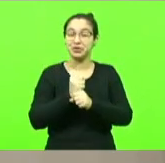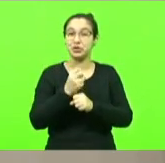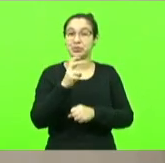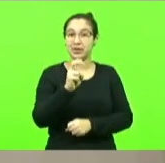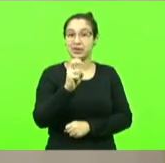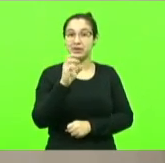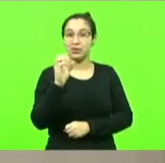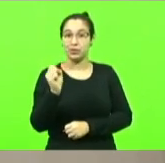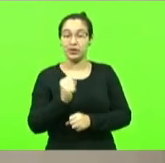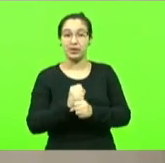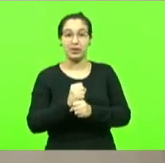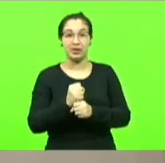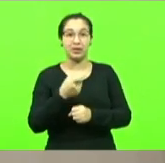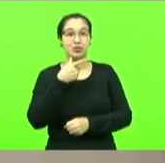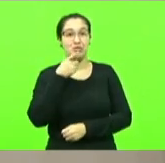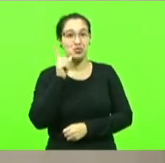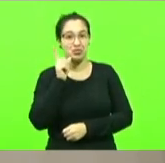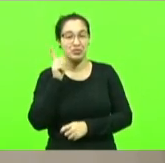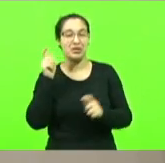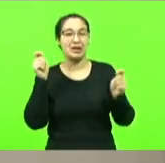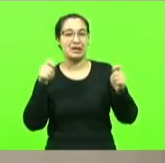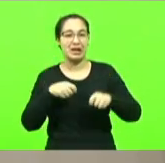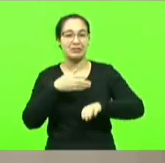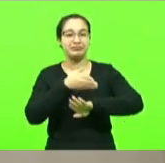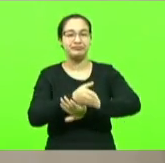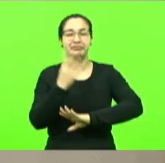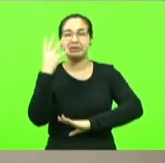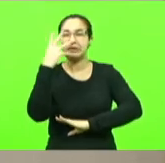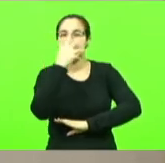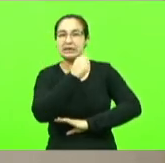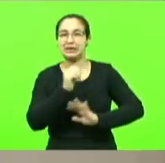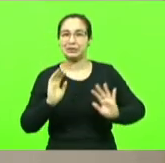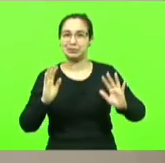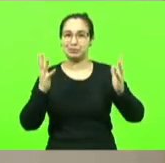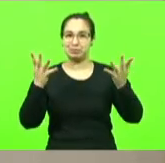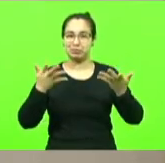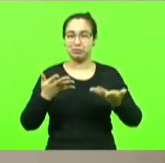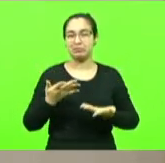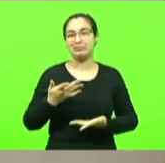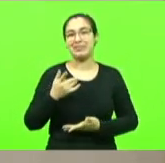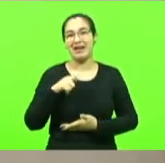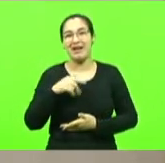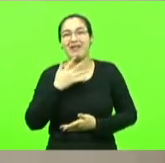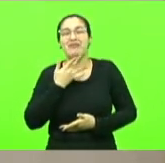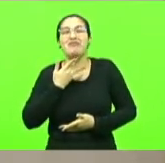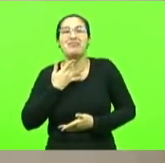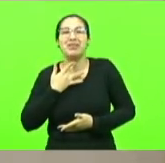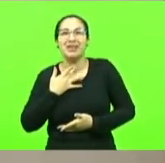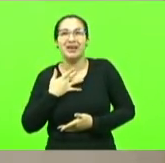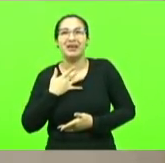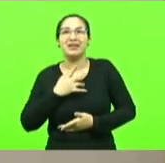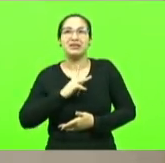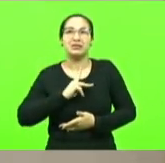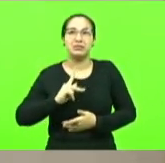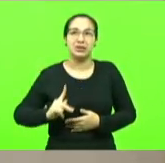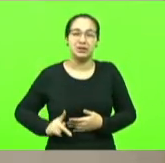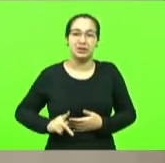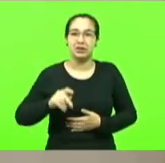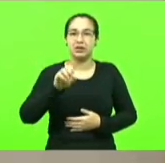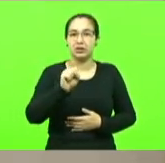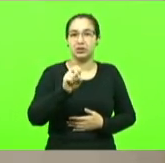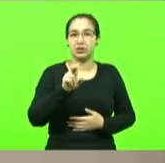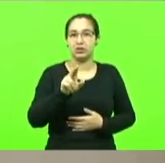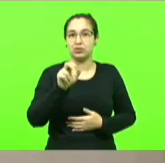participando de um belíssimo evento e é claro que a vontade do presidente Suzy era